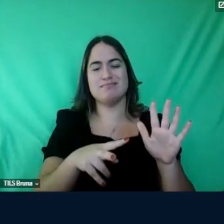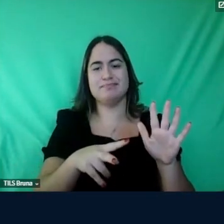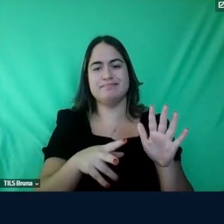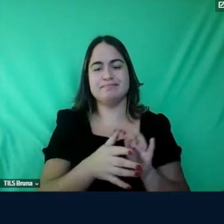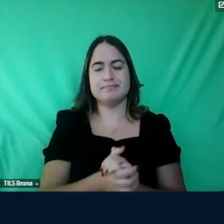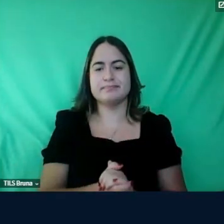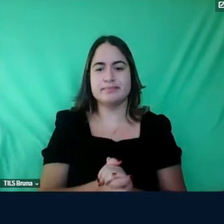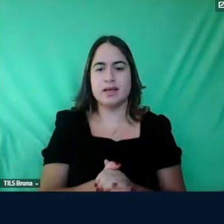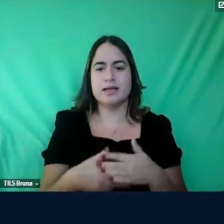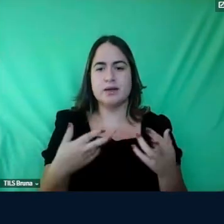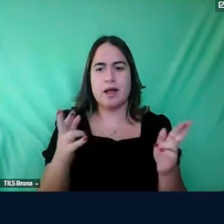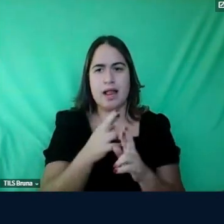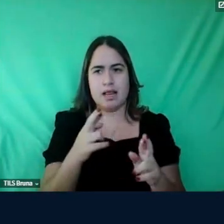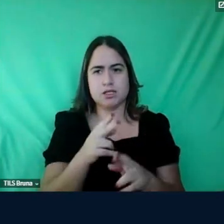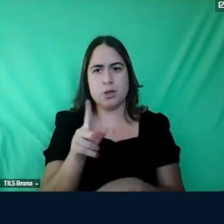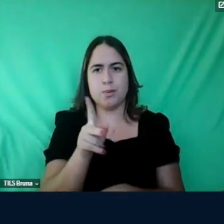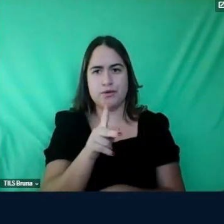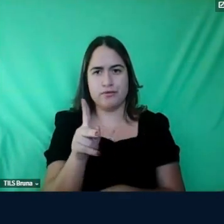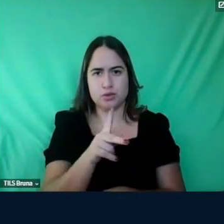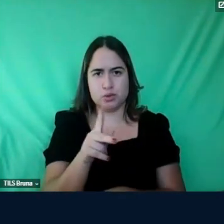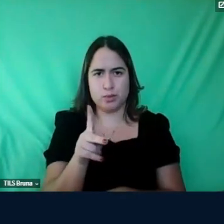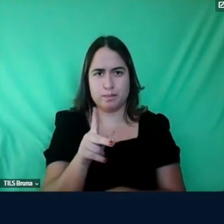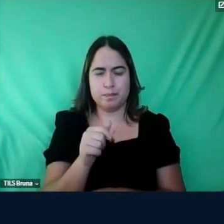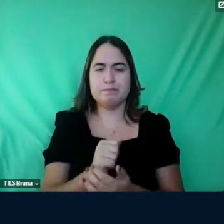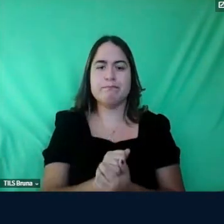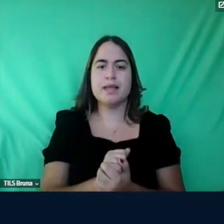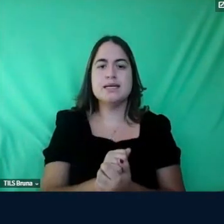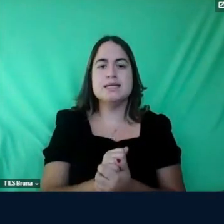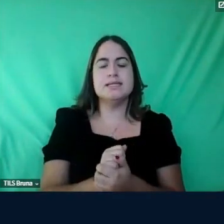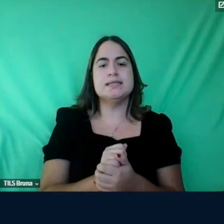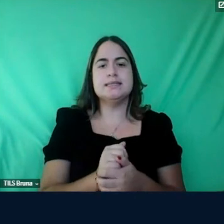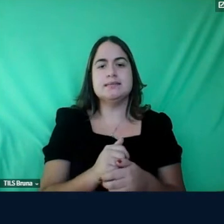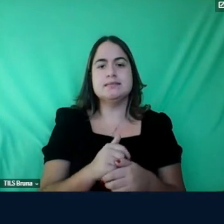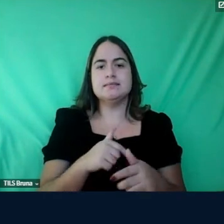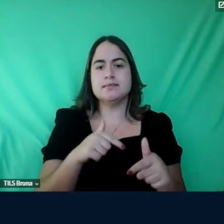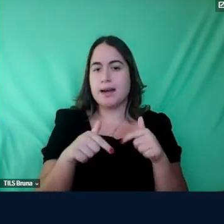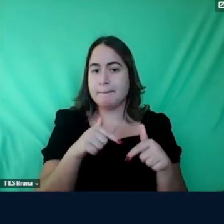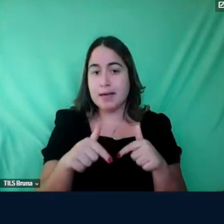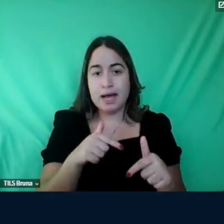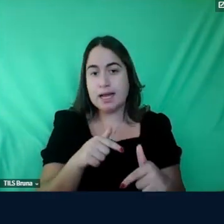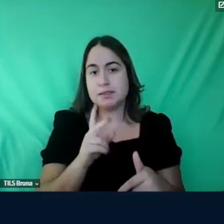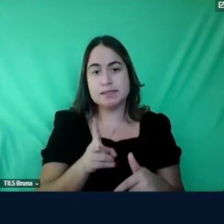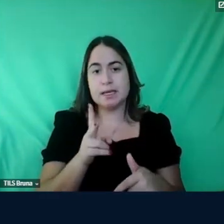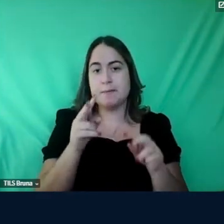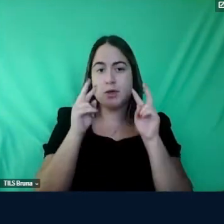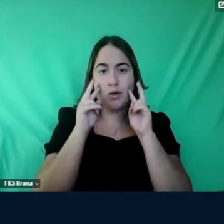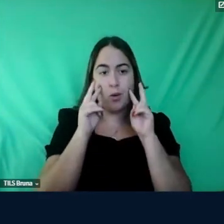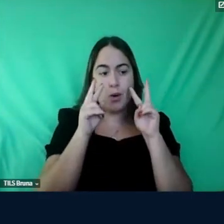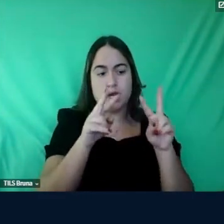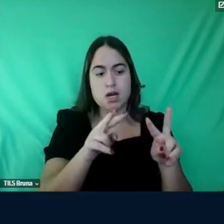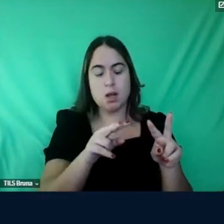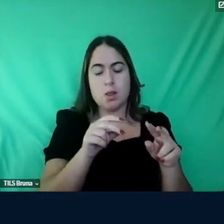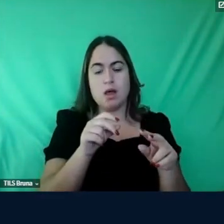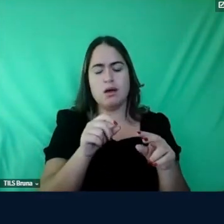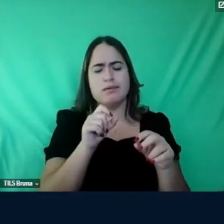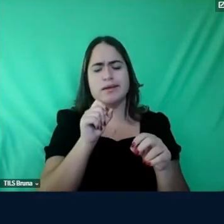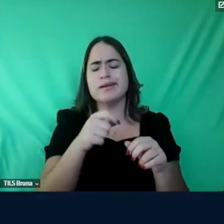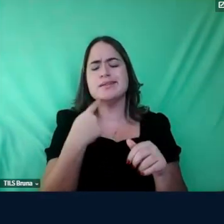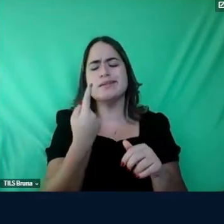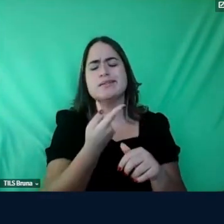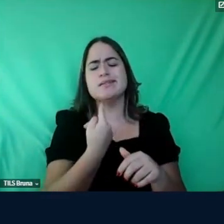relação ao professor trabalho ele sempre foi olhando para o que que a gente tem a dizer